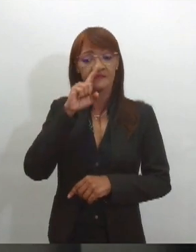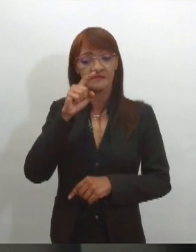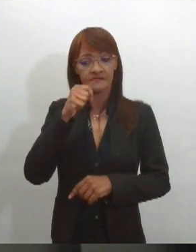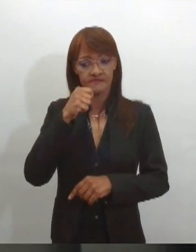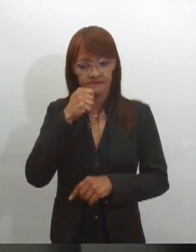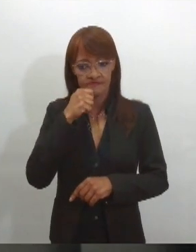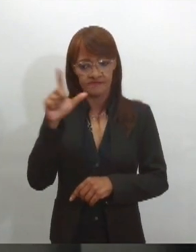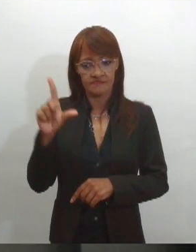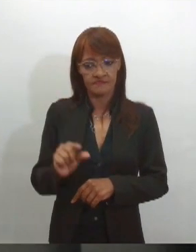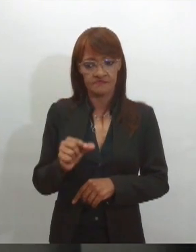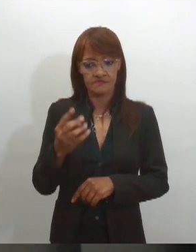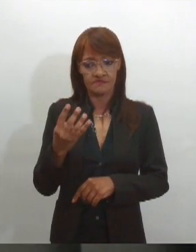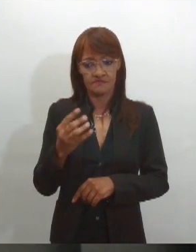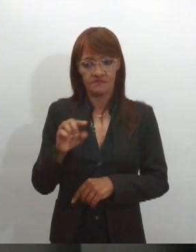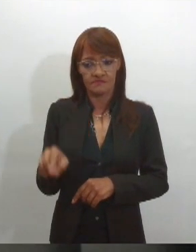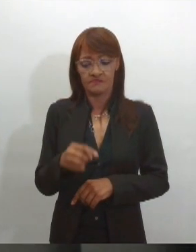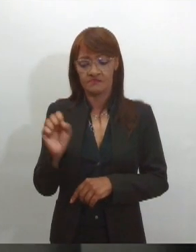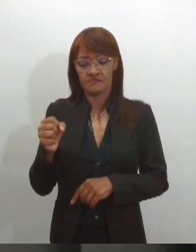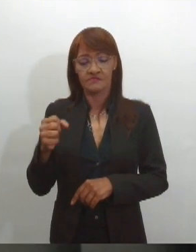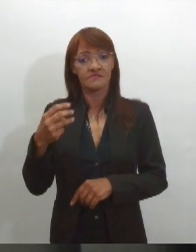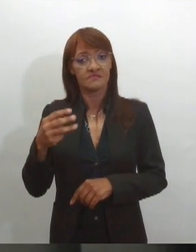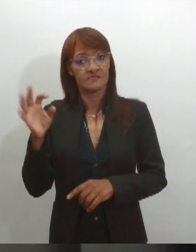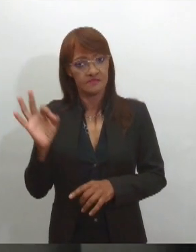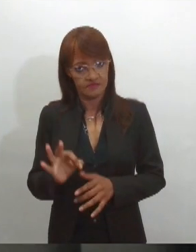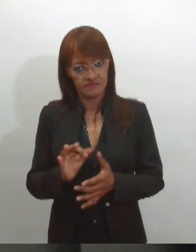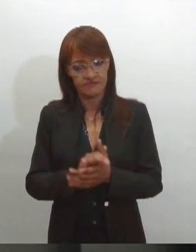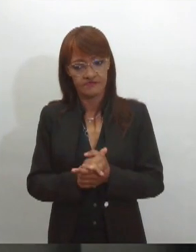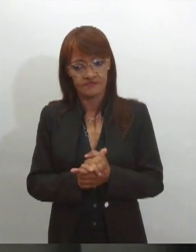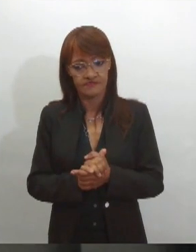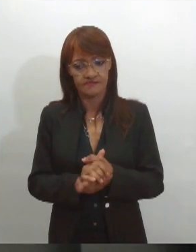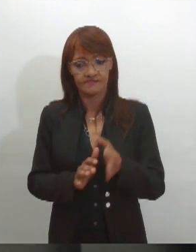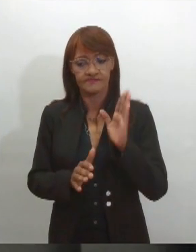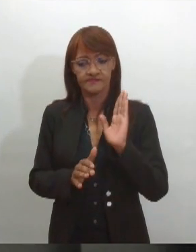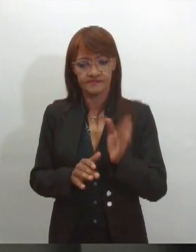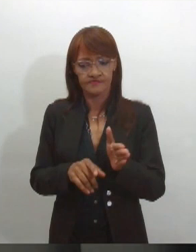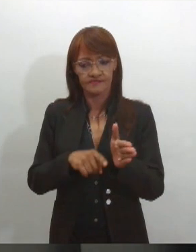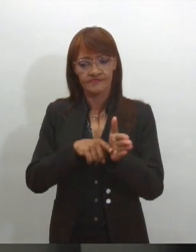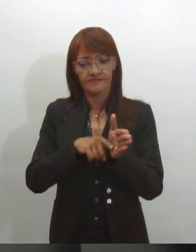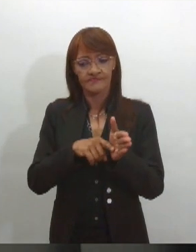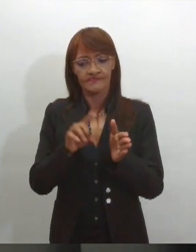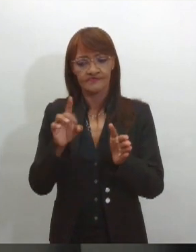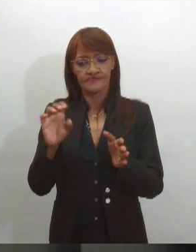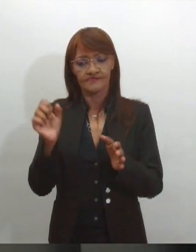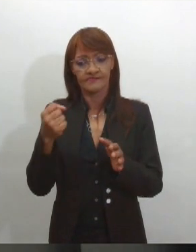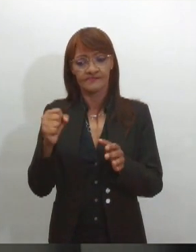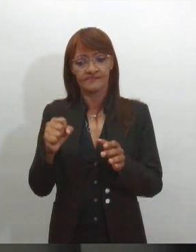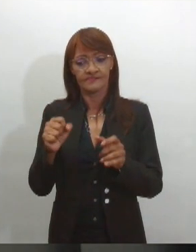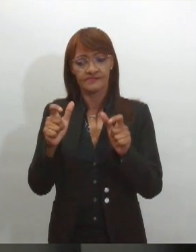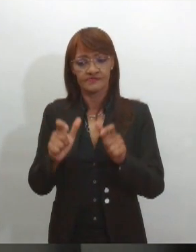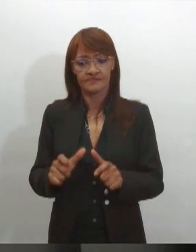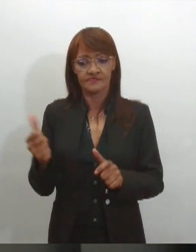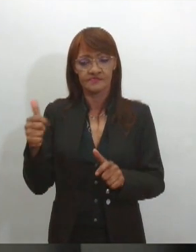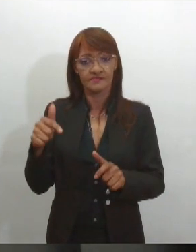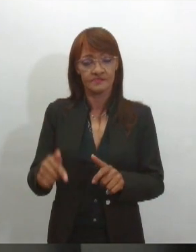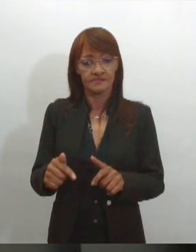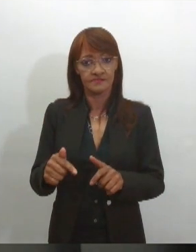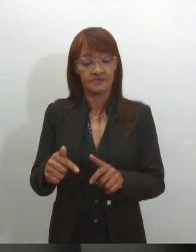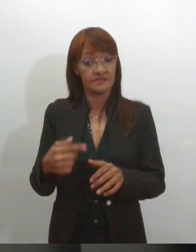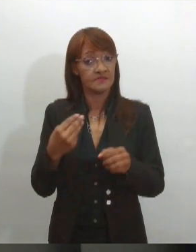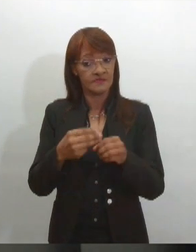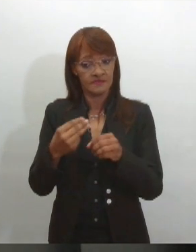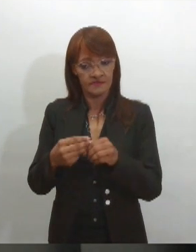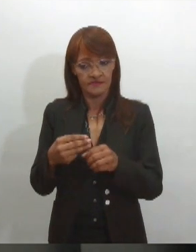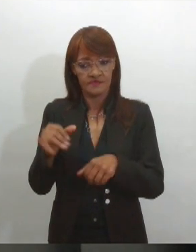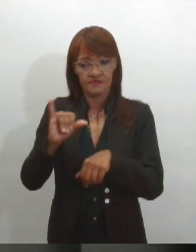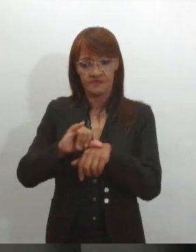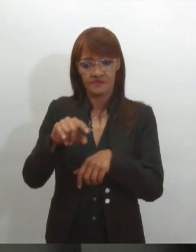,83%. Essa queda foi registrada em apenas 8 das 17 cidades pesquisadas e a capital Sergipana ficou